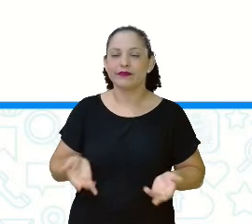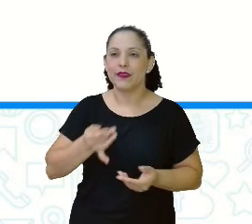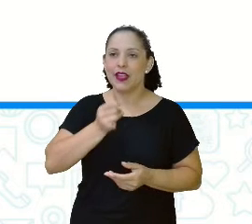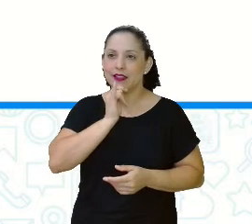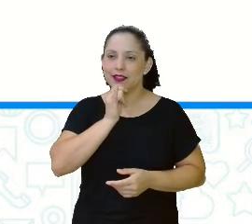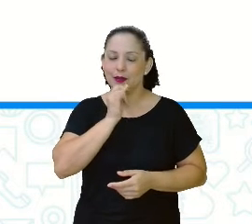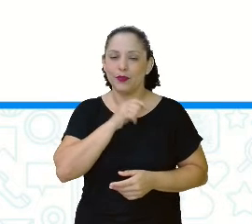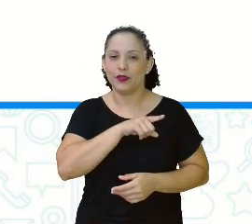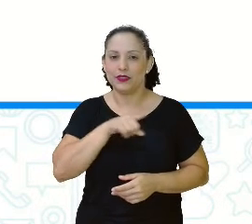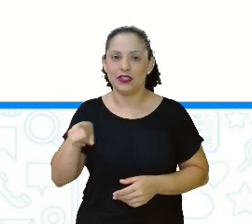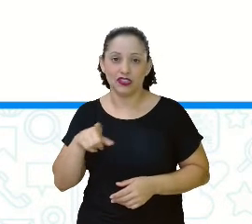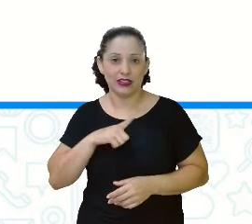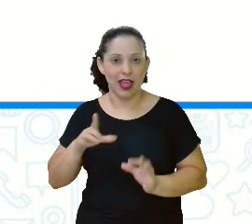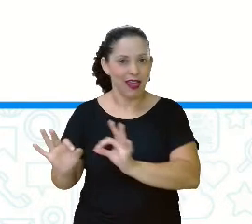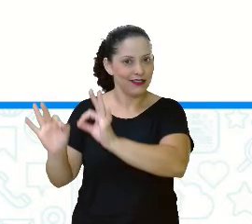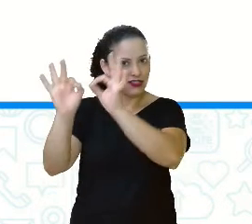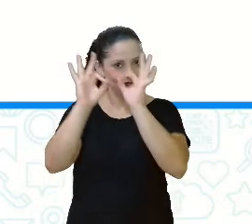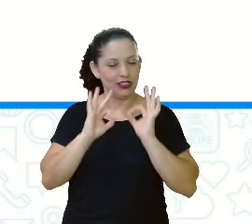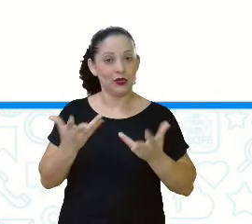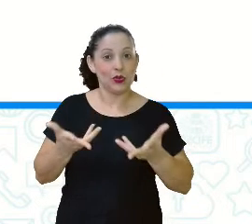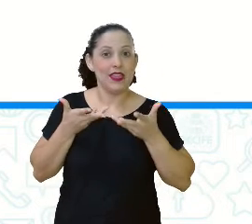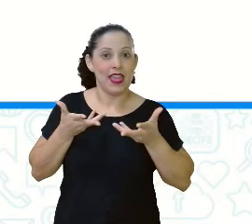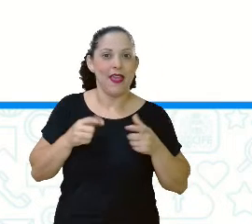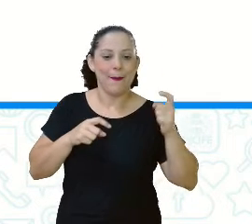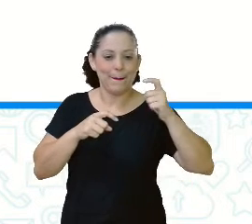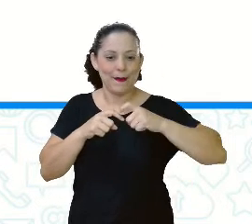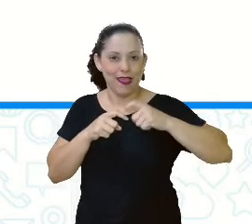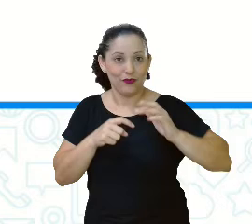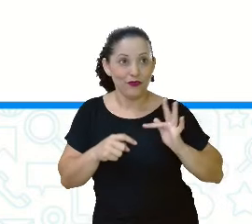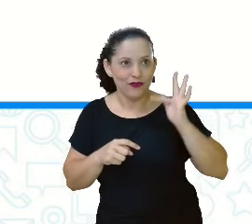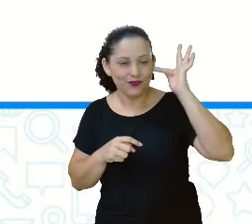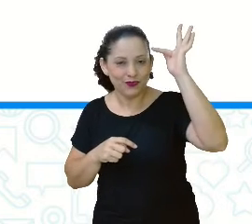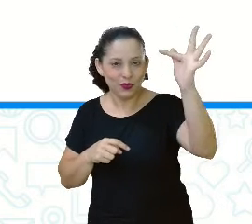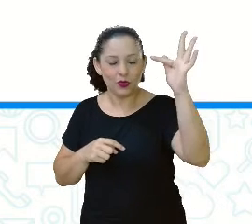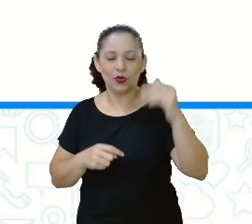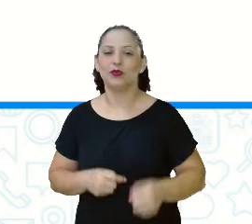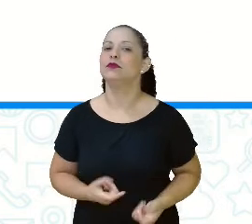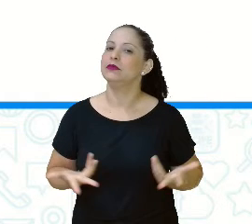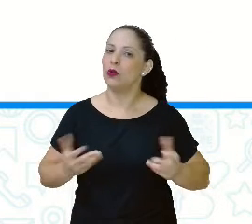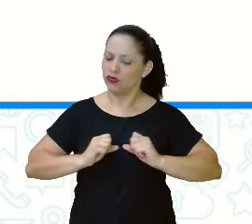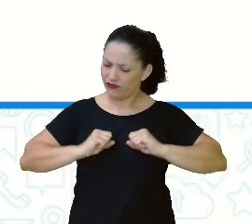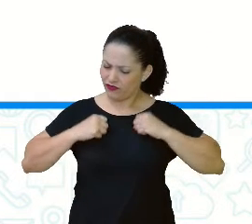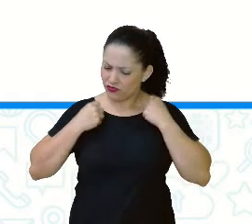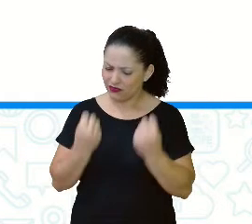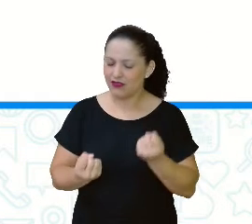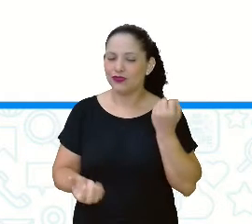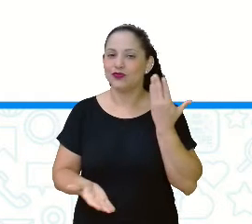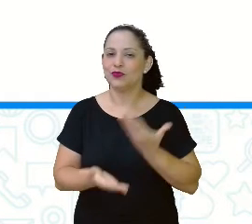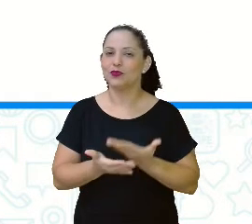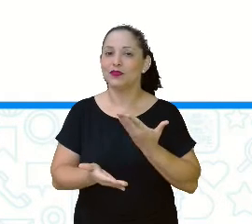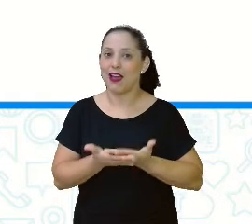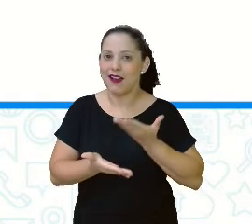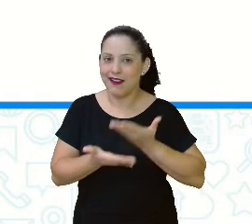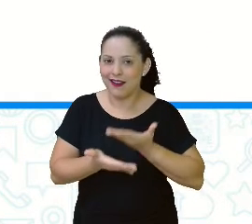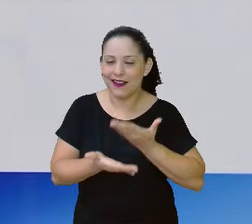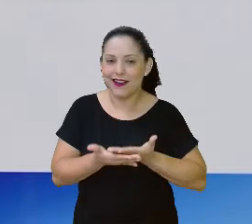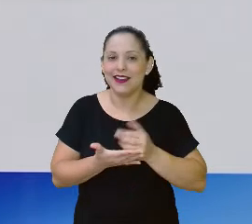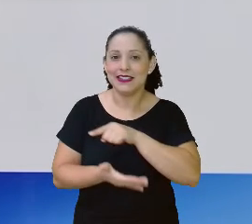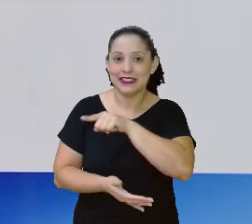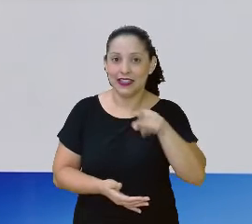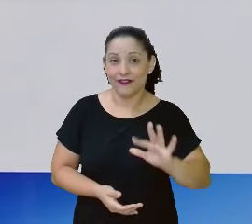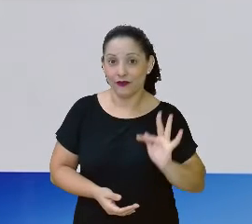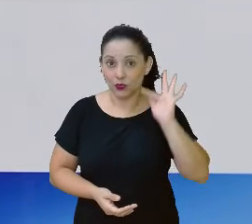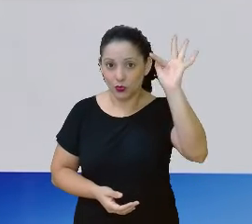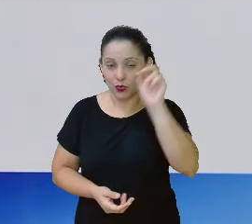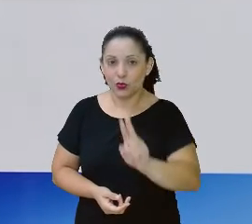exemplo, se tem alguém me assistindo que deseja ser médico, corre atrás do teu sonho e estuda bastante, você vai usar